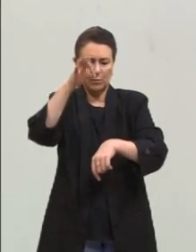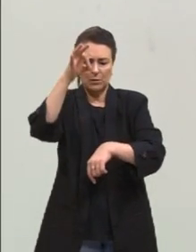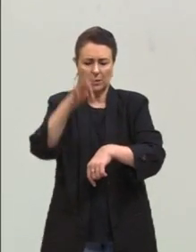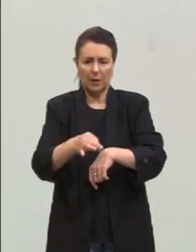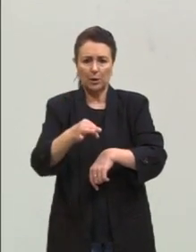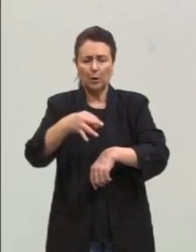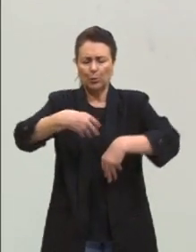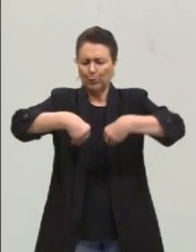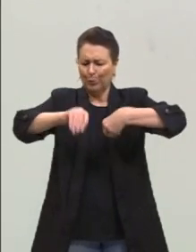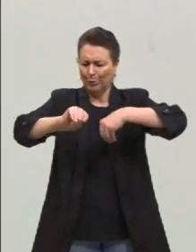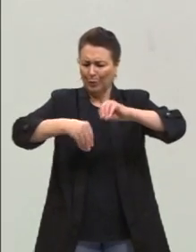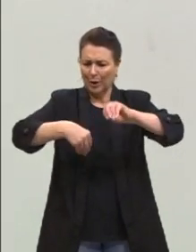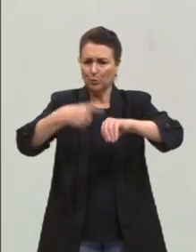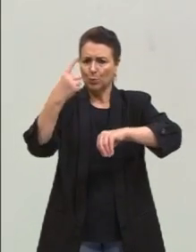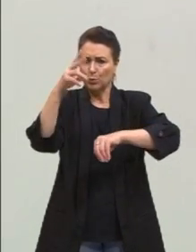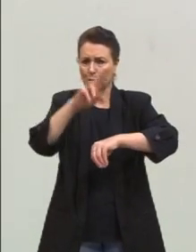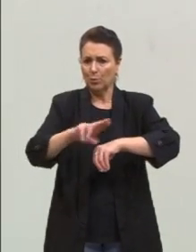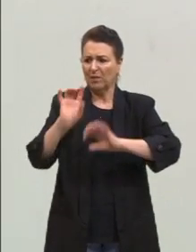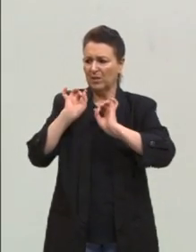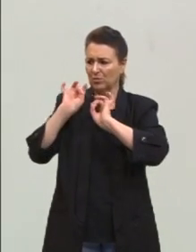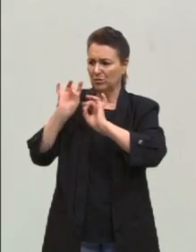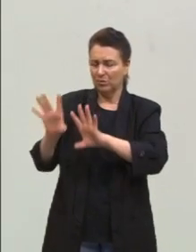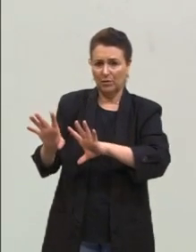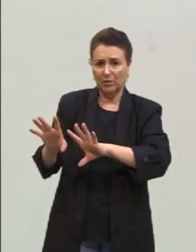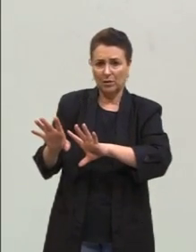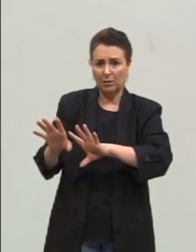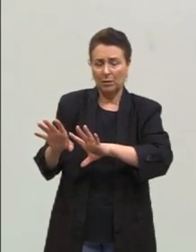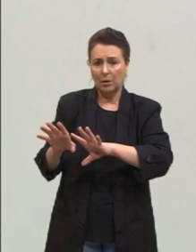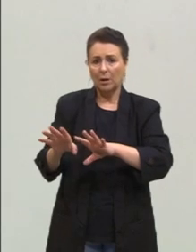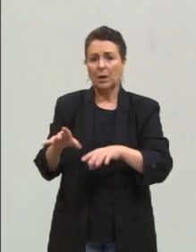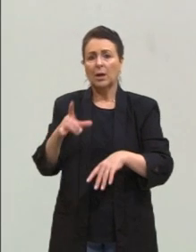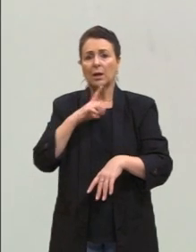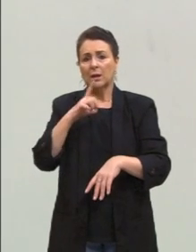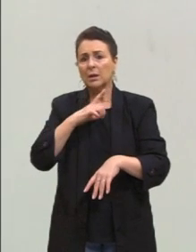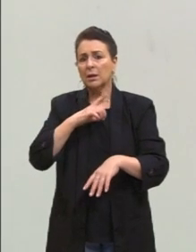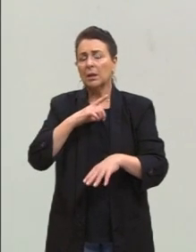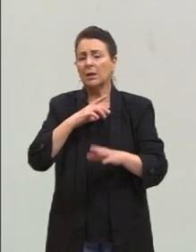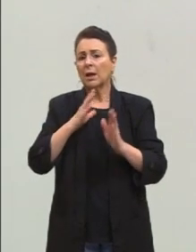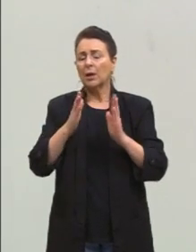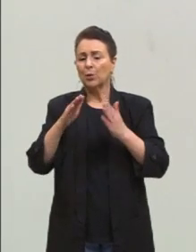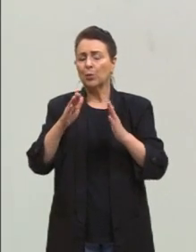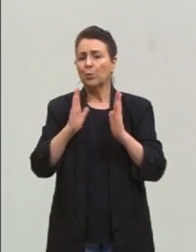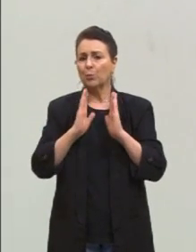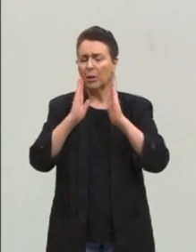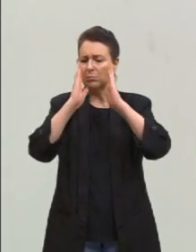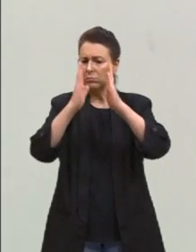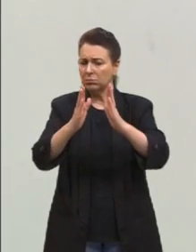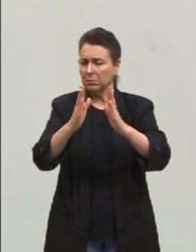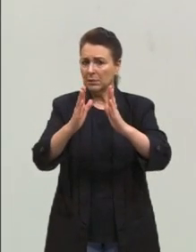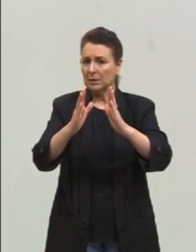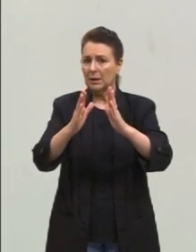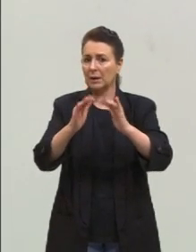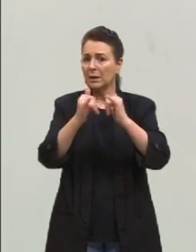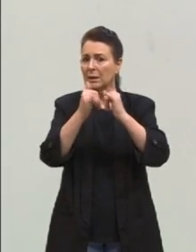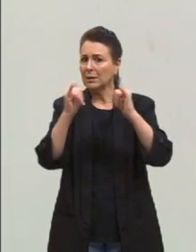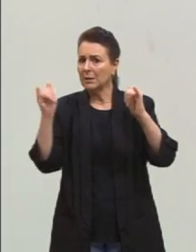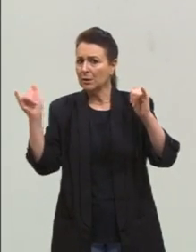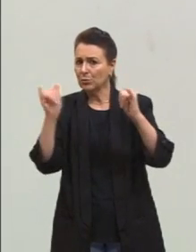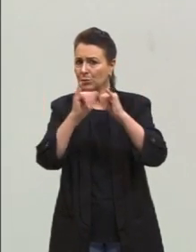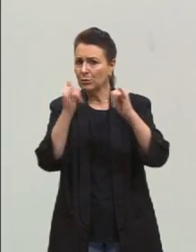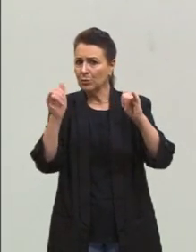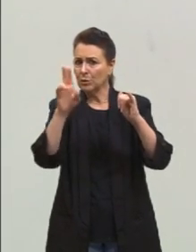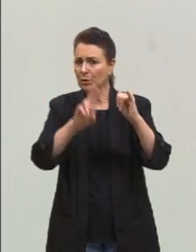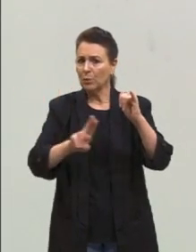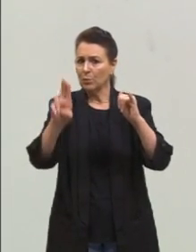plástico, tudo eu uso uma vez, quebrou eu jogo fora. E isso pra mim tem um certo paralelo com a própria questão das energias, Da gente não usar